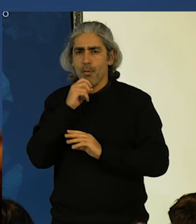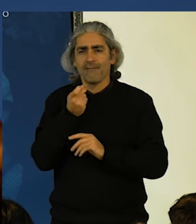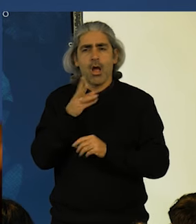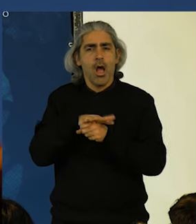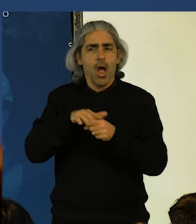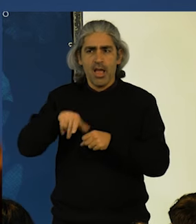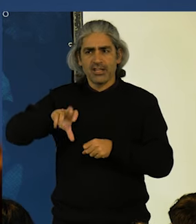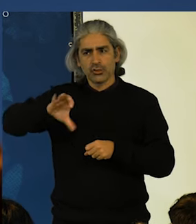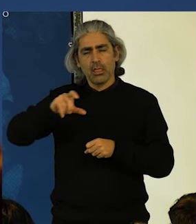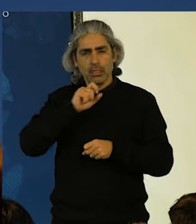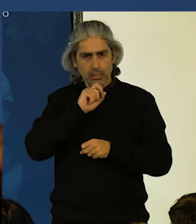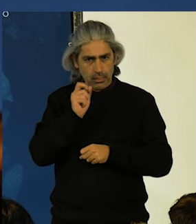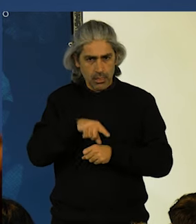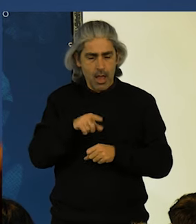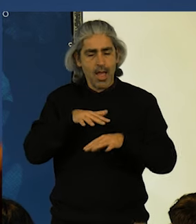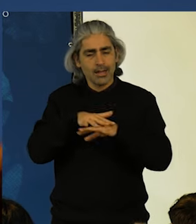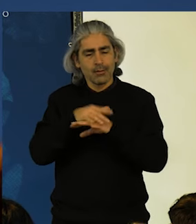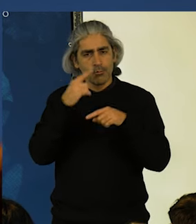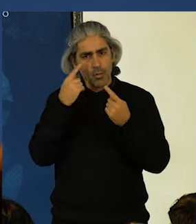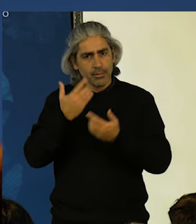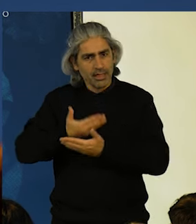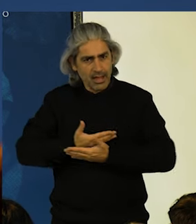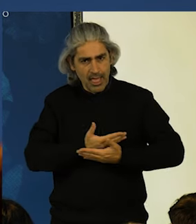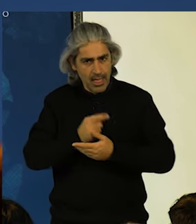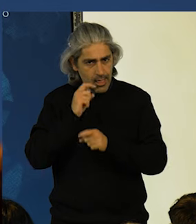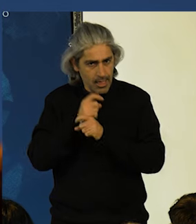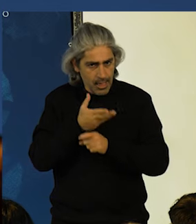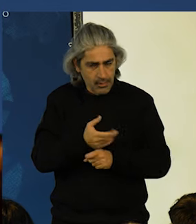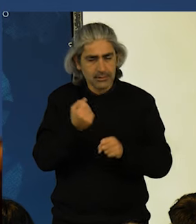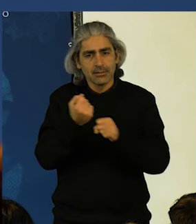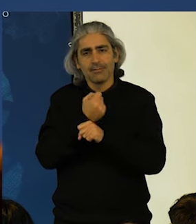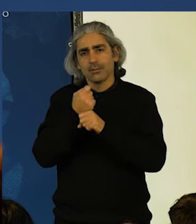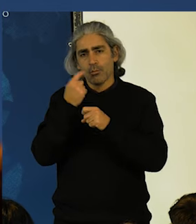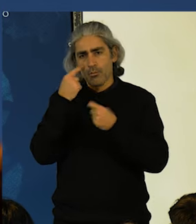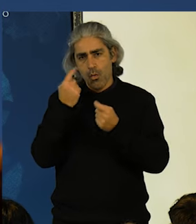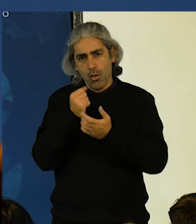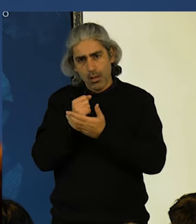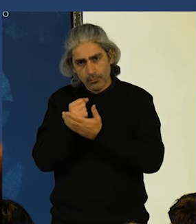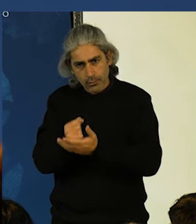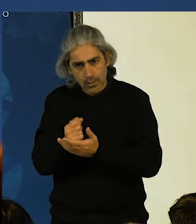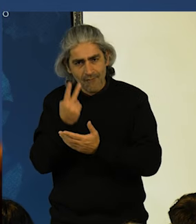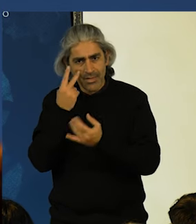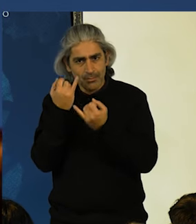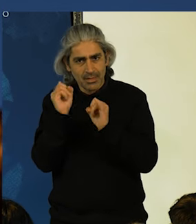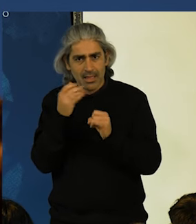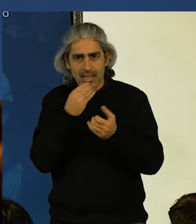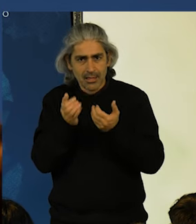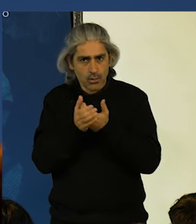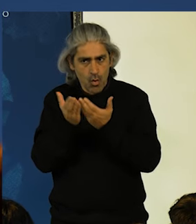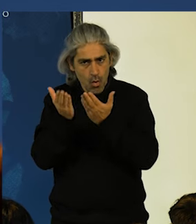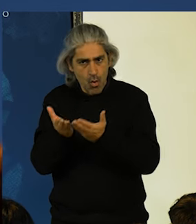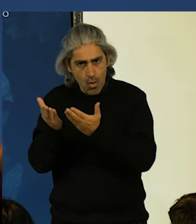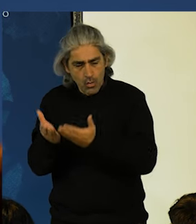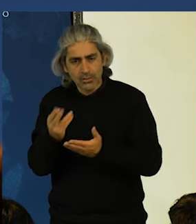região. Criando uma rede pública de creches. Criando serviços públicos de apoio à vida independente dos idosos